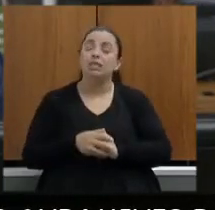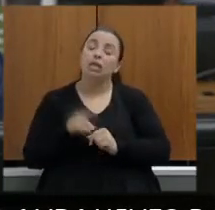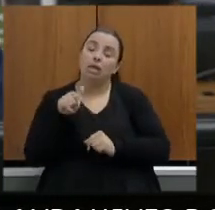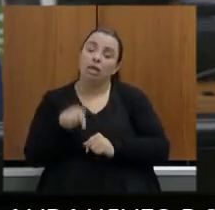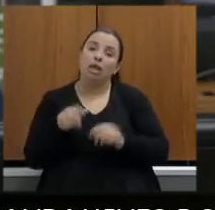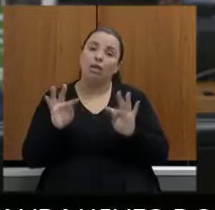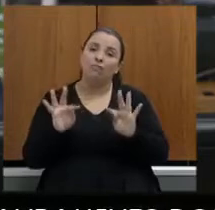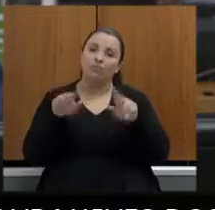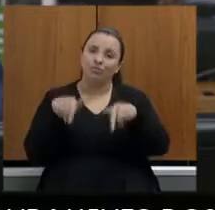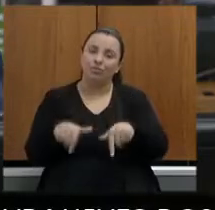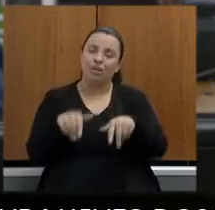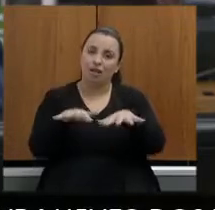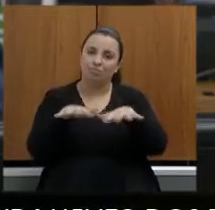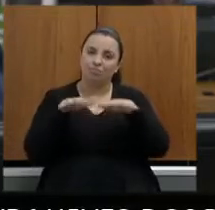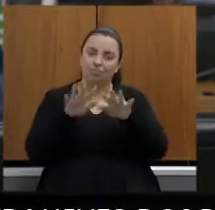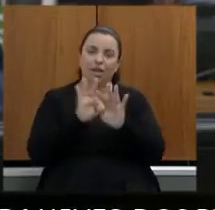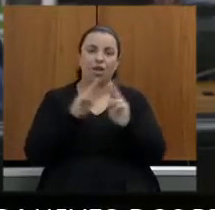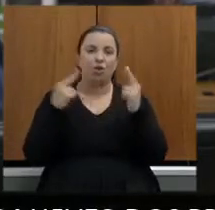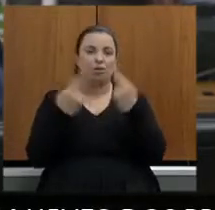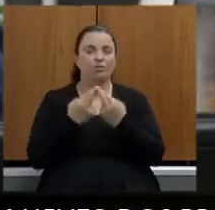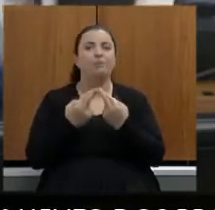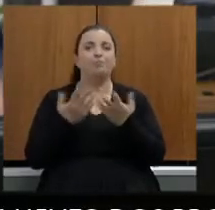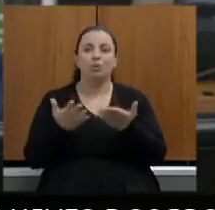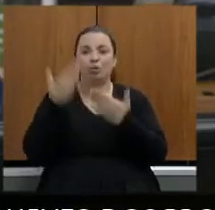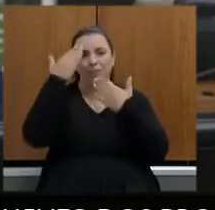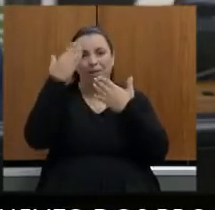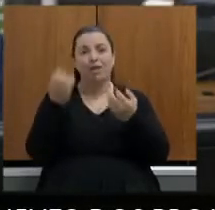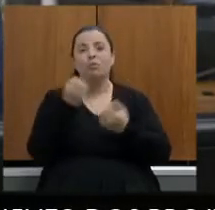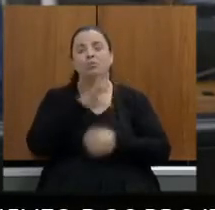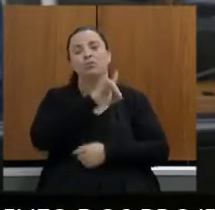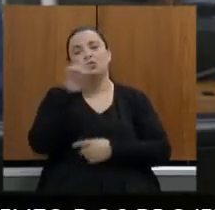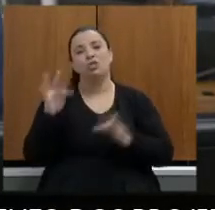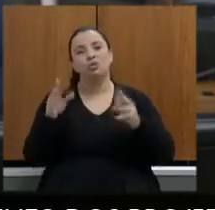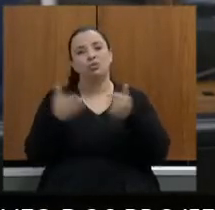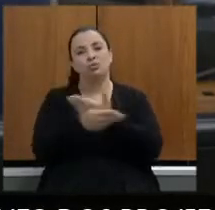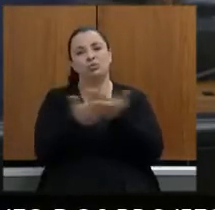-se os trabalhos portanto muito obrigado e um bom dia a todos